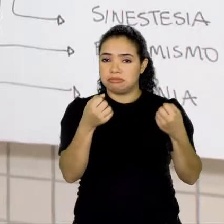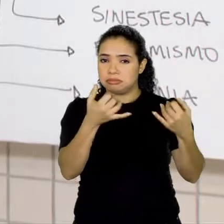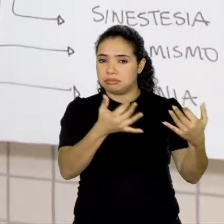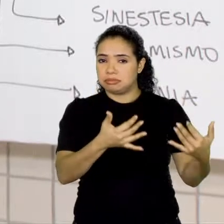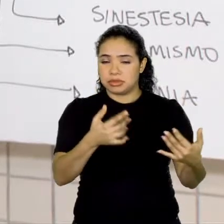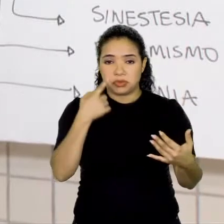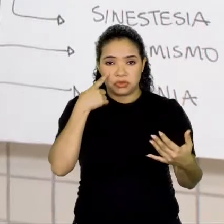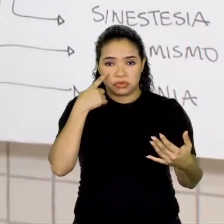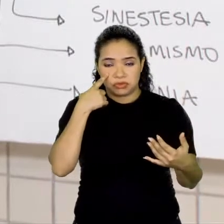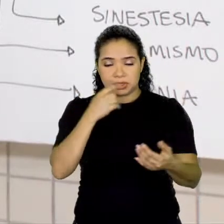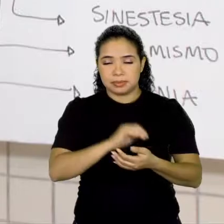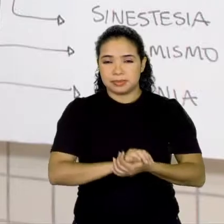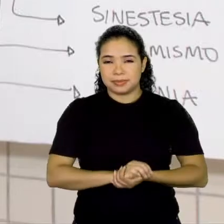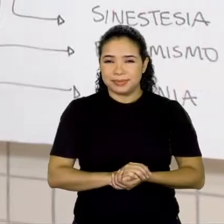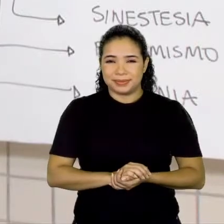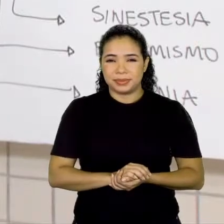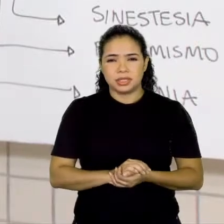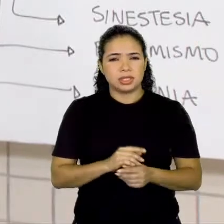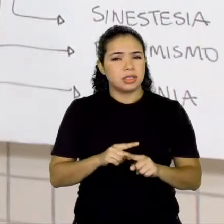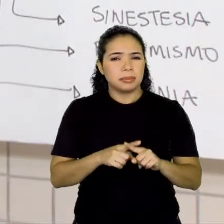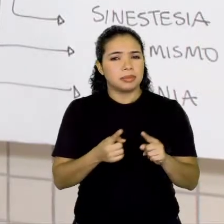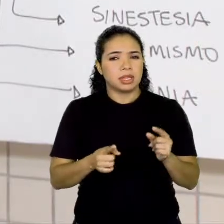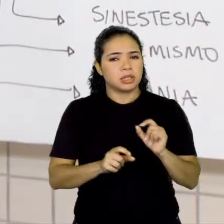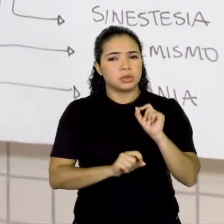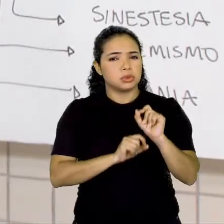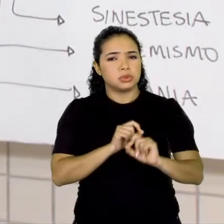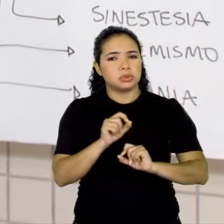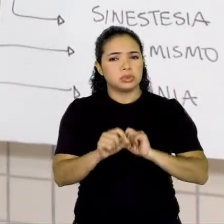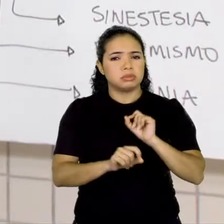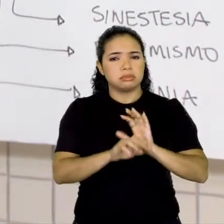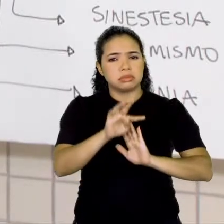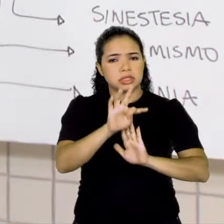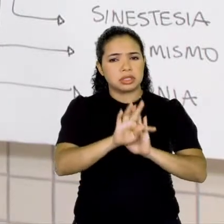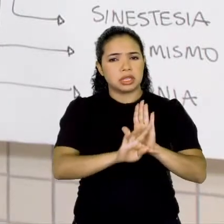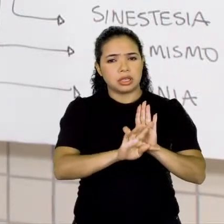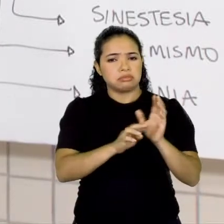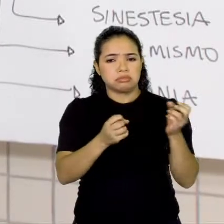Mas o que a gente pode falar mais dessa obra? Vejam só.